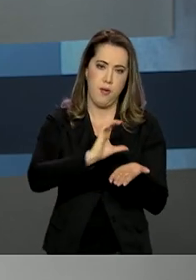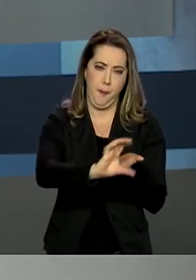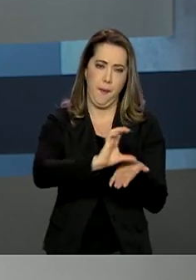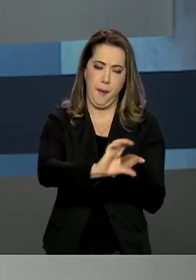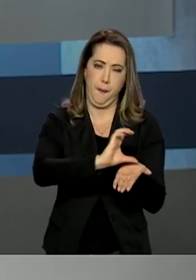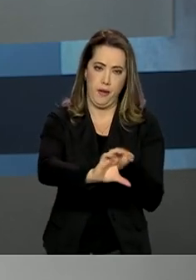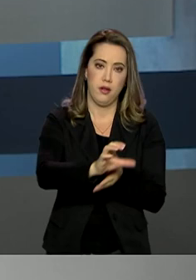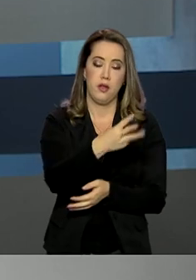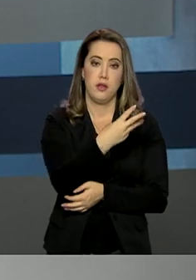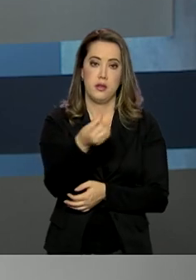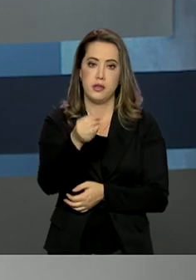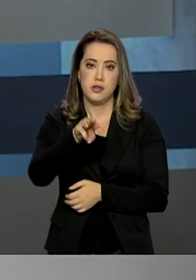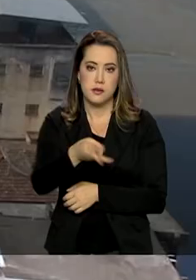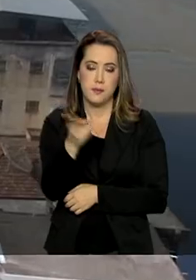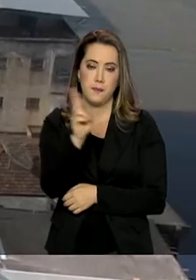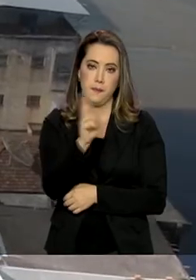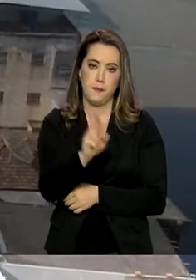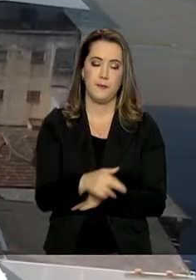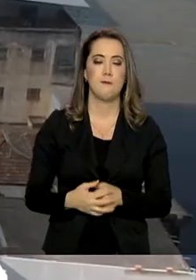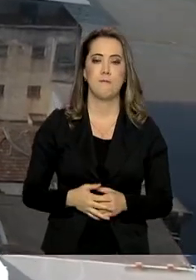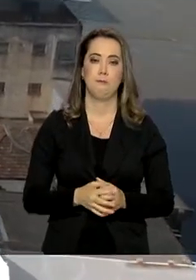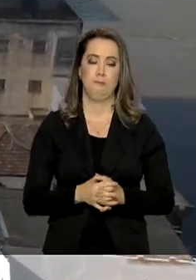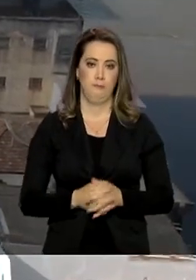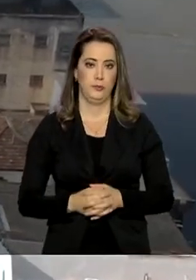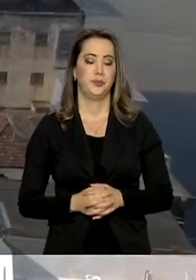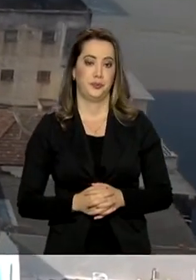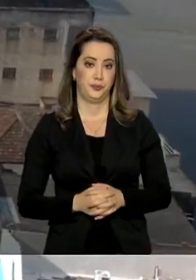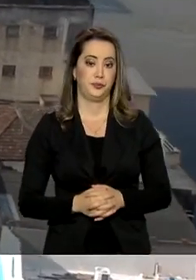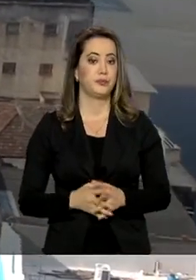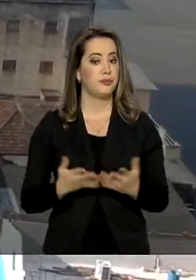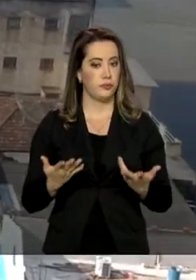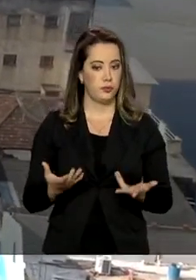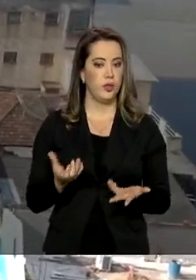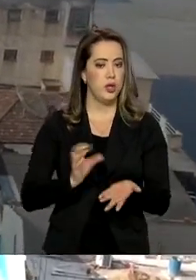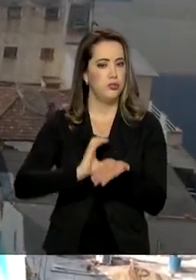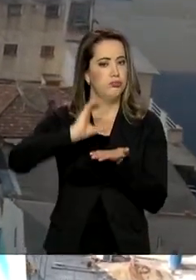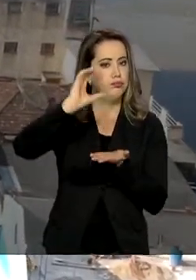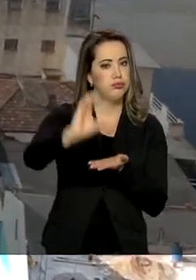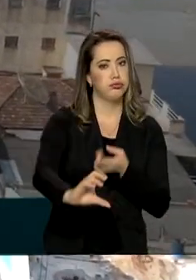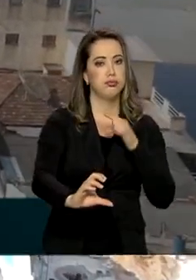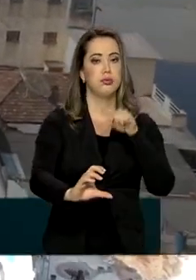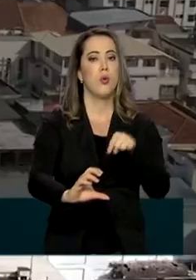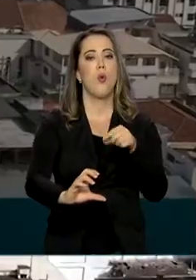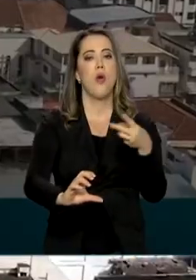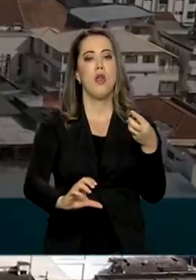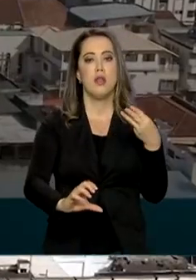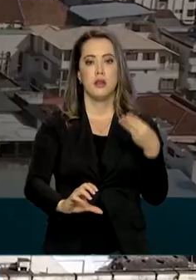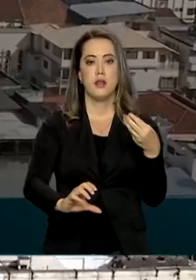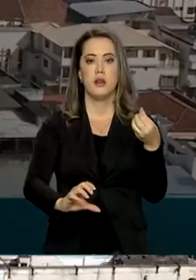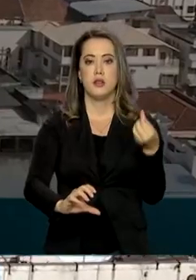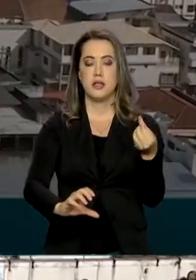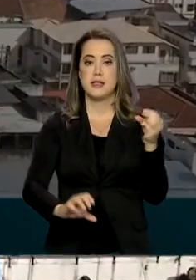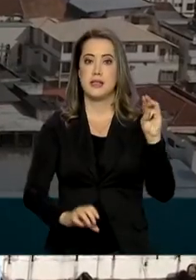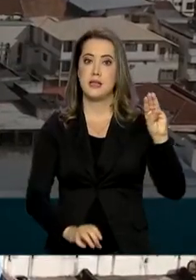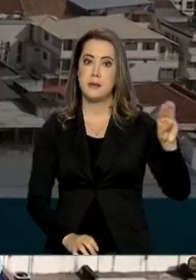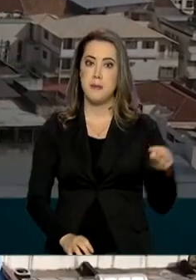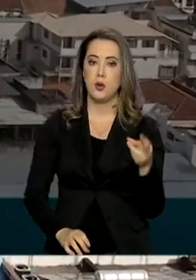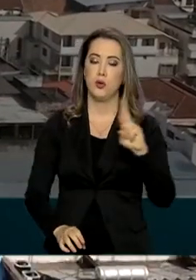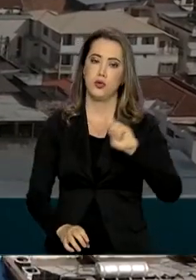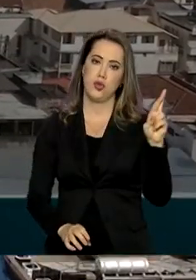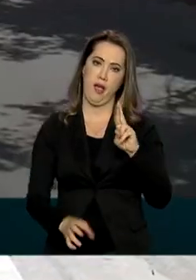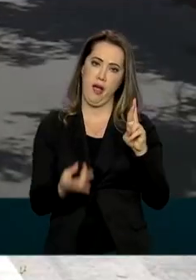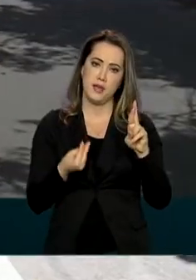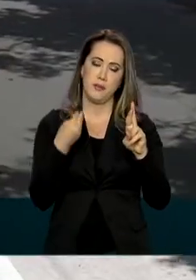milhões de reais. Foram investidos 36 milhões de reais para garantir mais segurança e